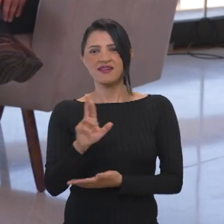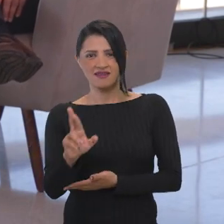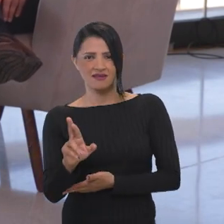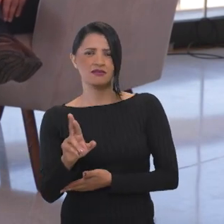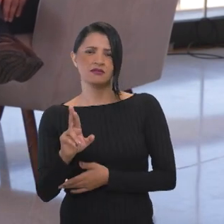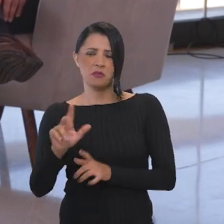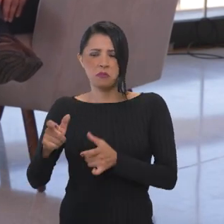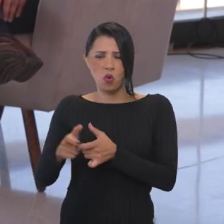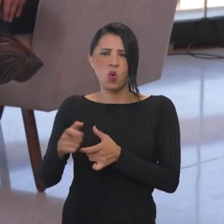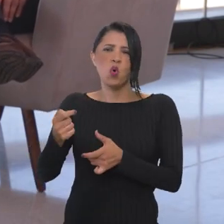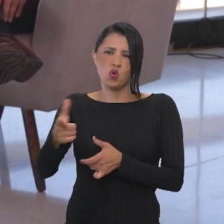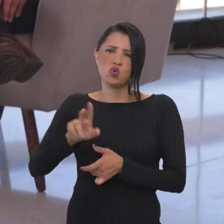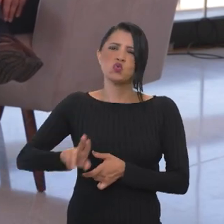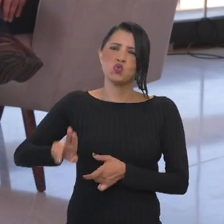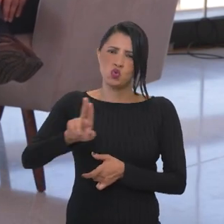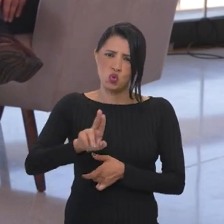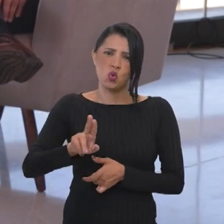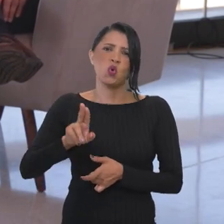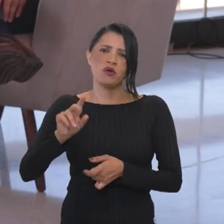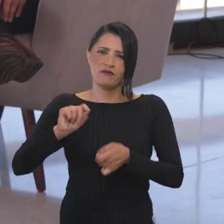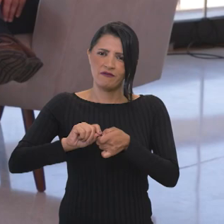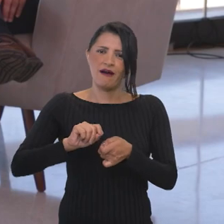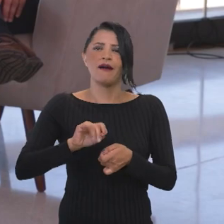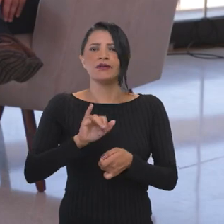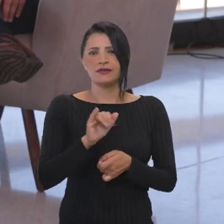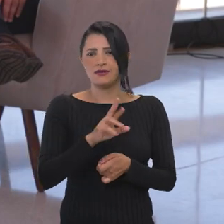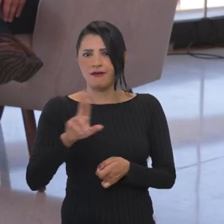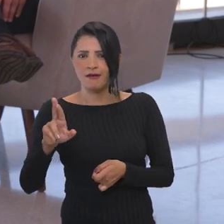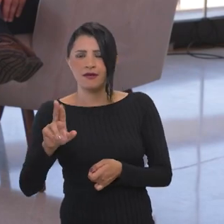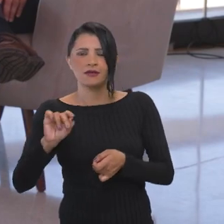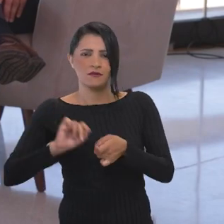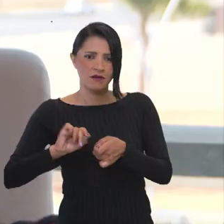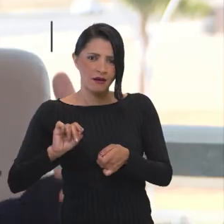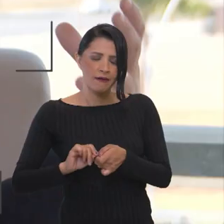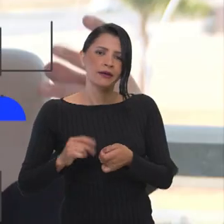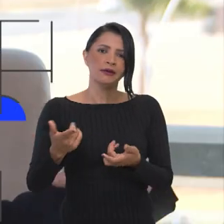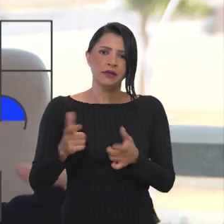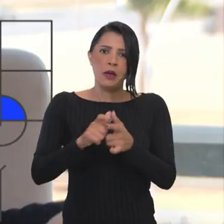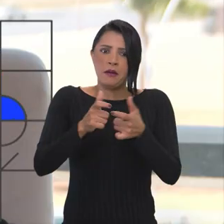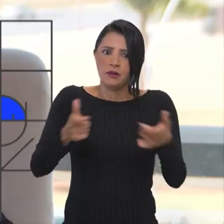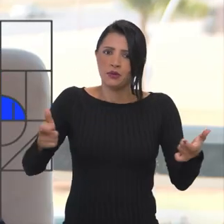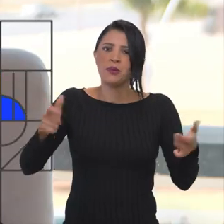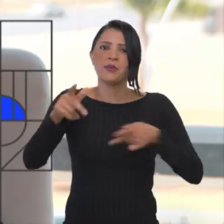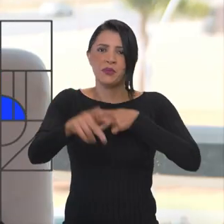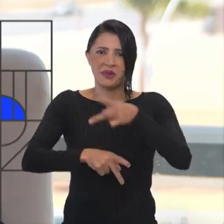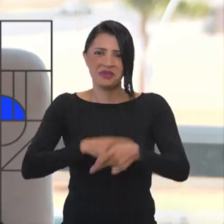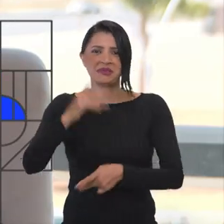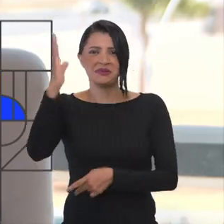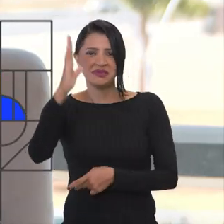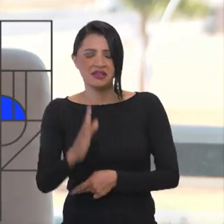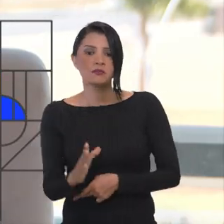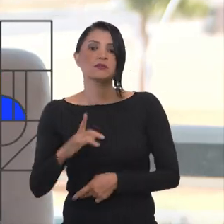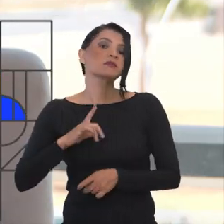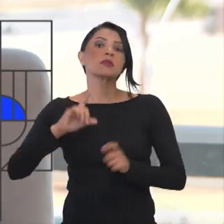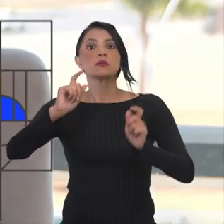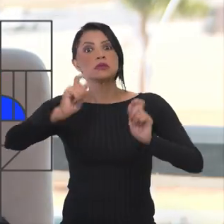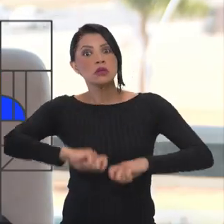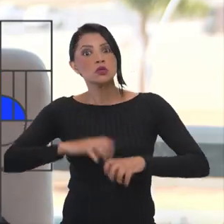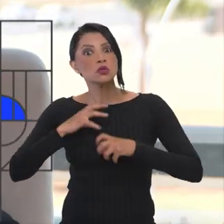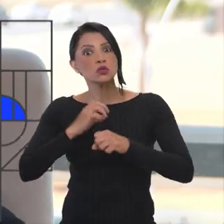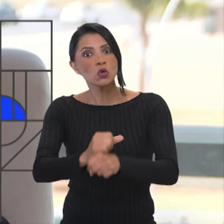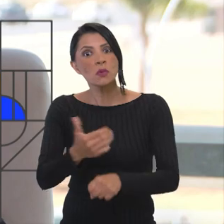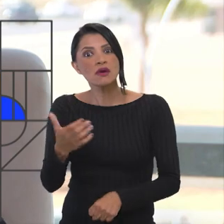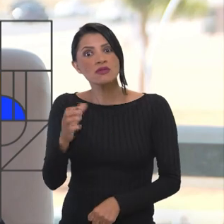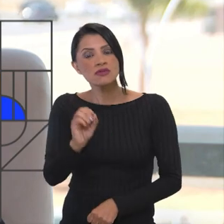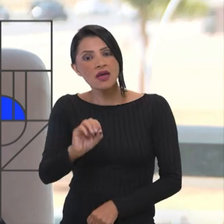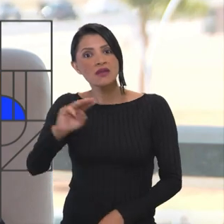um grupo pequeno da população brasileira que faz declaração de imposto de renda, relativamente ao tamanho da população brasileira, e que tem a possibilidade, foram